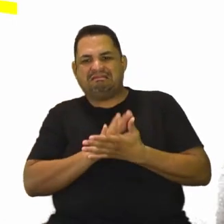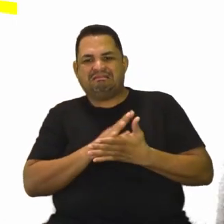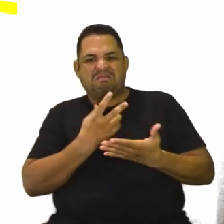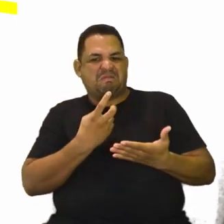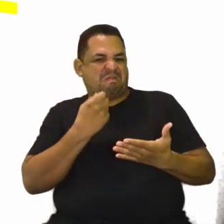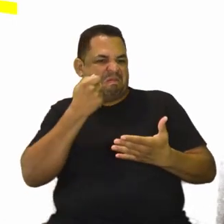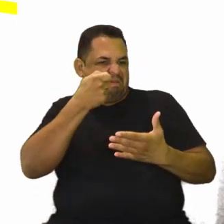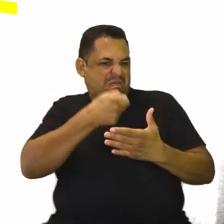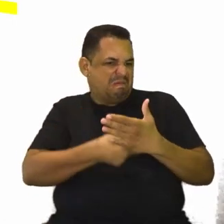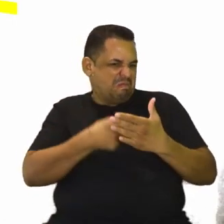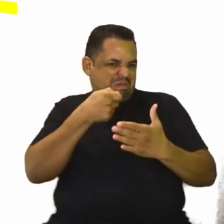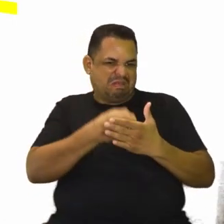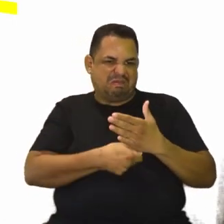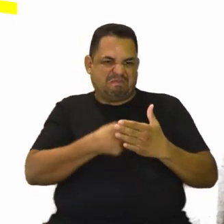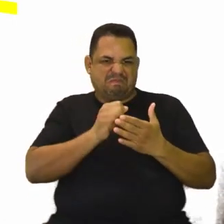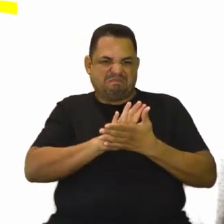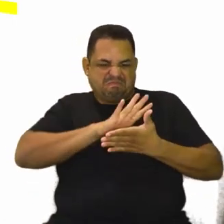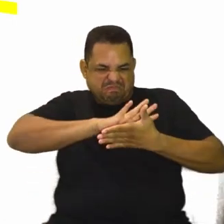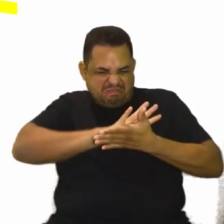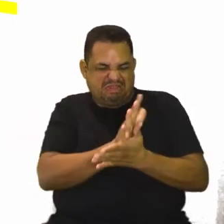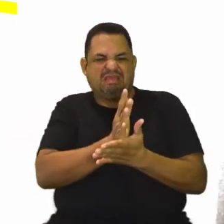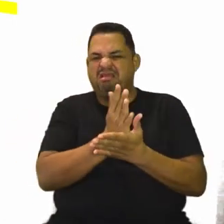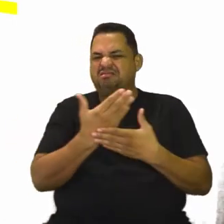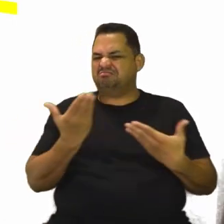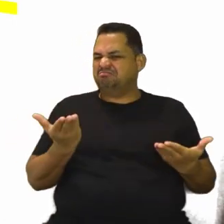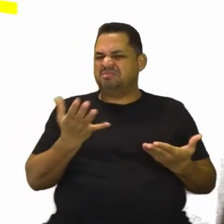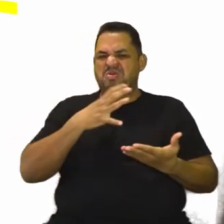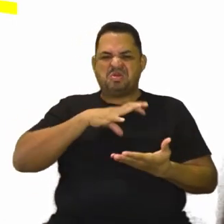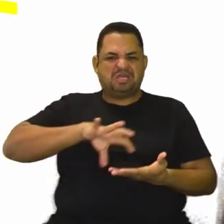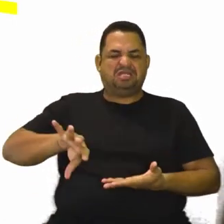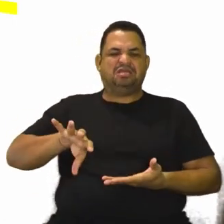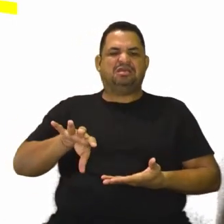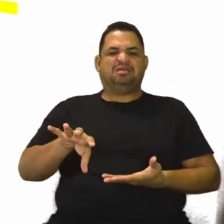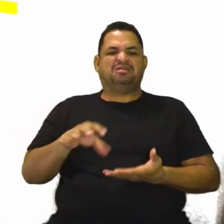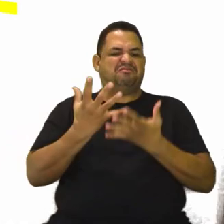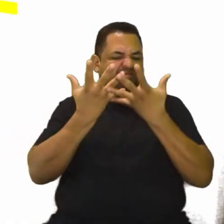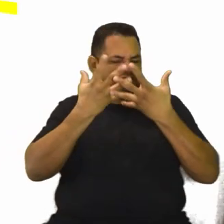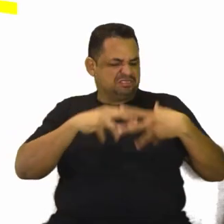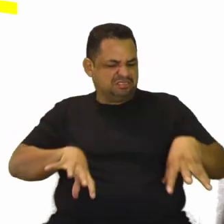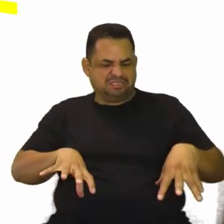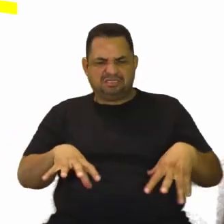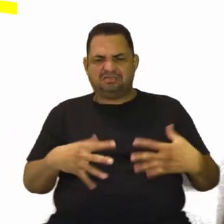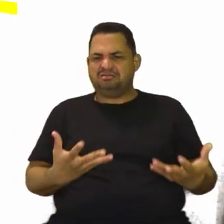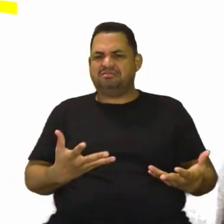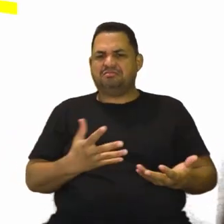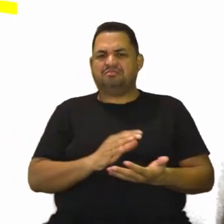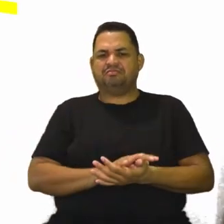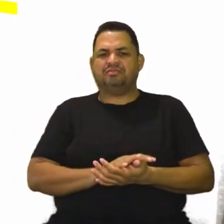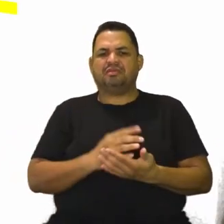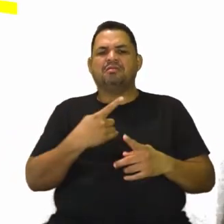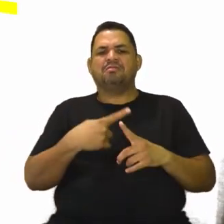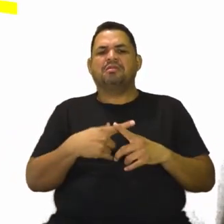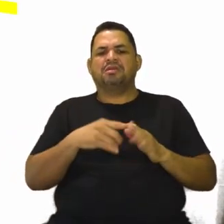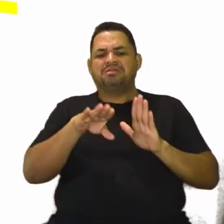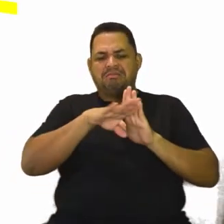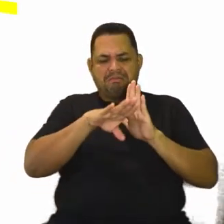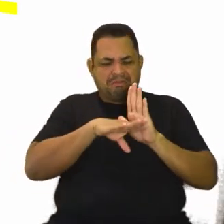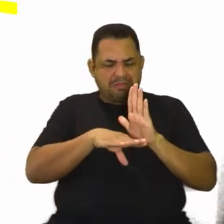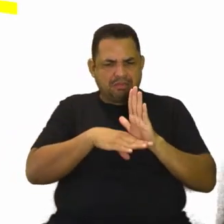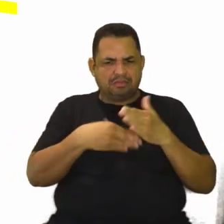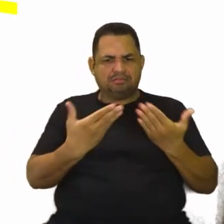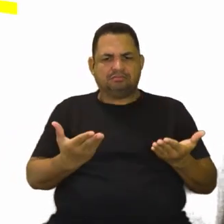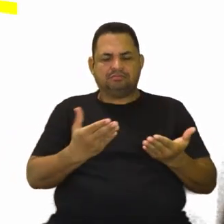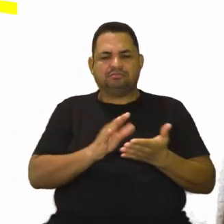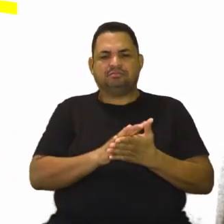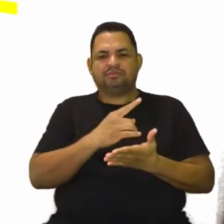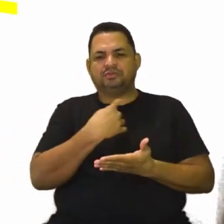vingativo, vão considerar esse tratado humilhante, pelas condições que foram trazidas no tratado. Condições